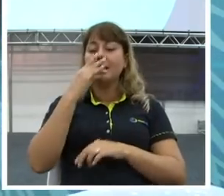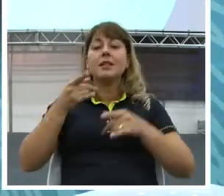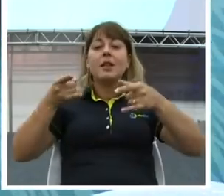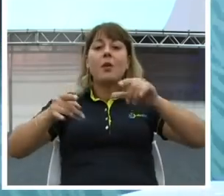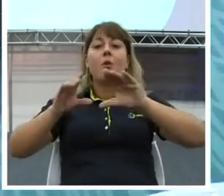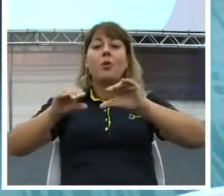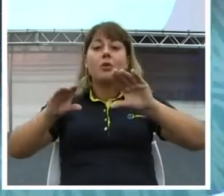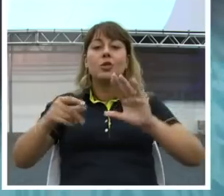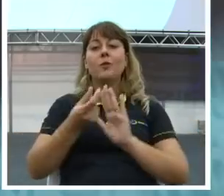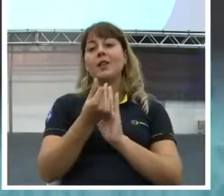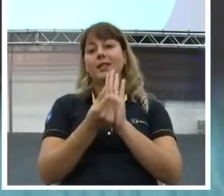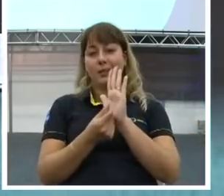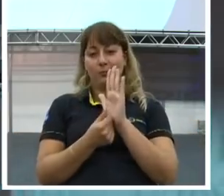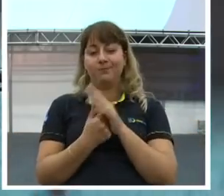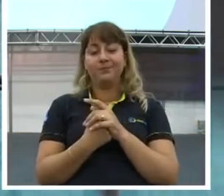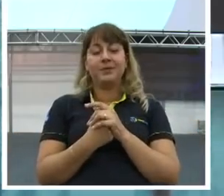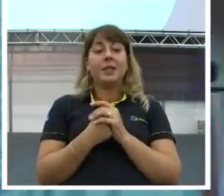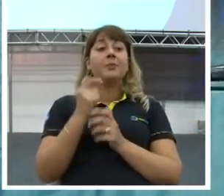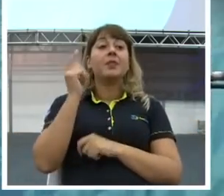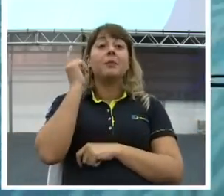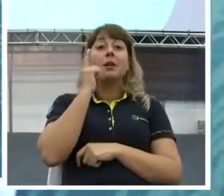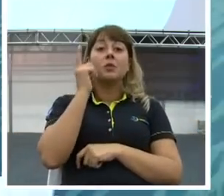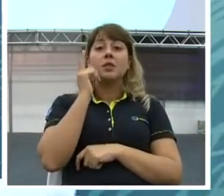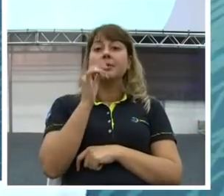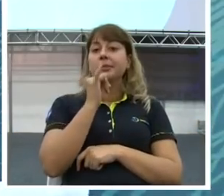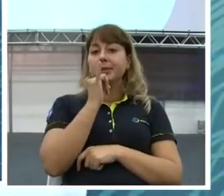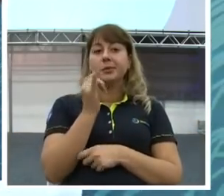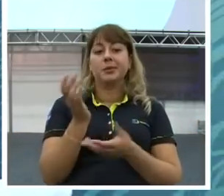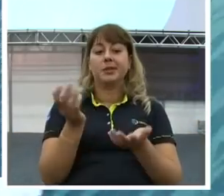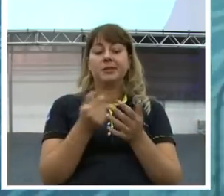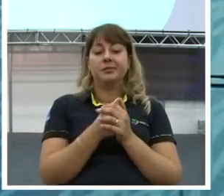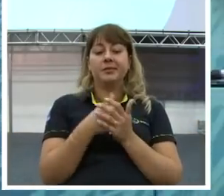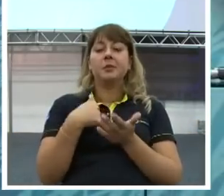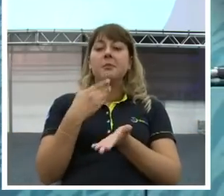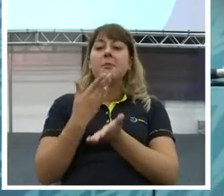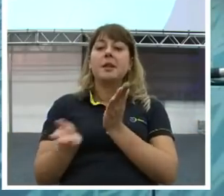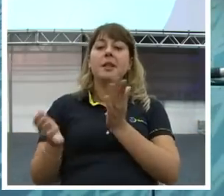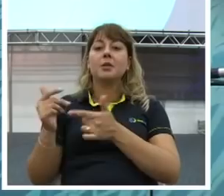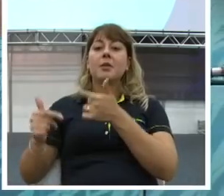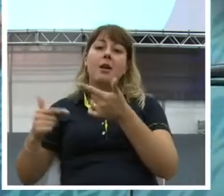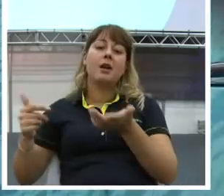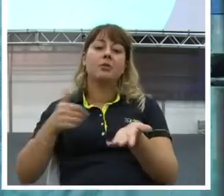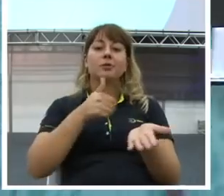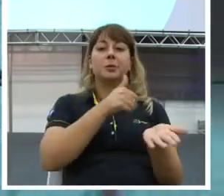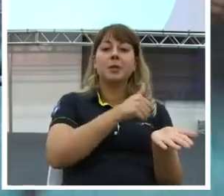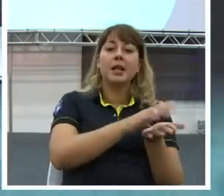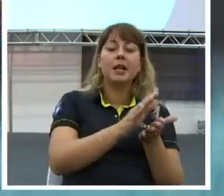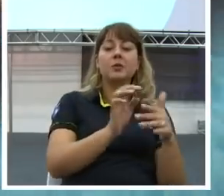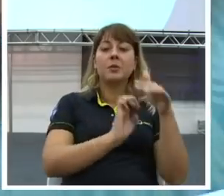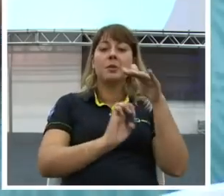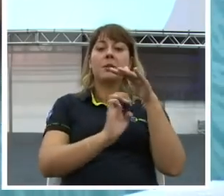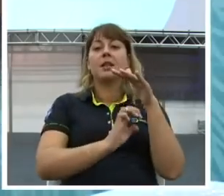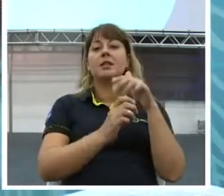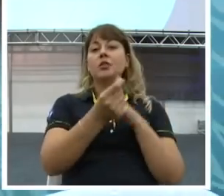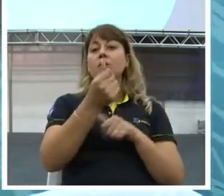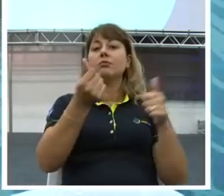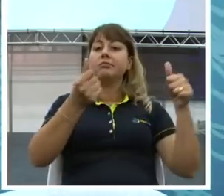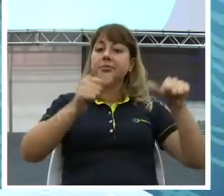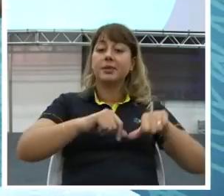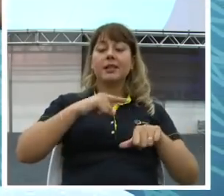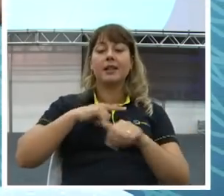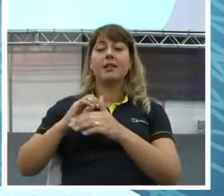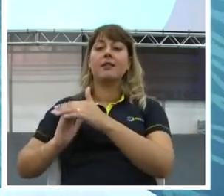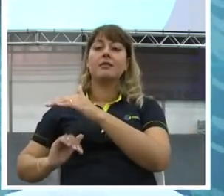financeira. Para, poxa, perdi o emprego. Minha empresa não foi bem. Deu um problema aqui. Você tem uma